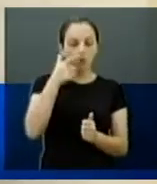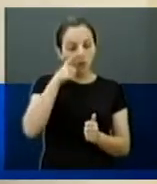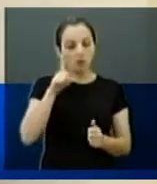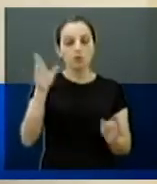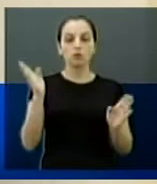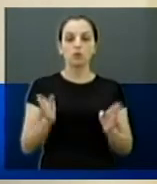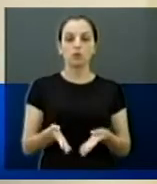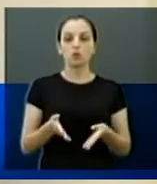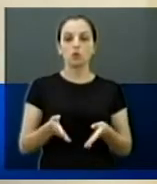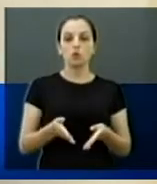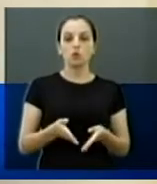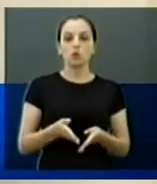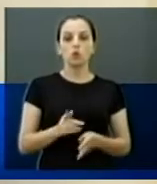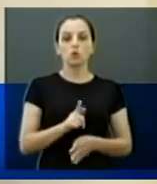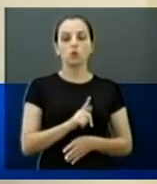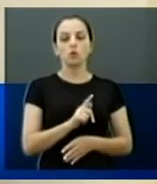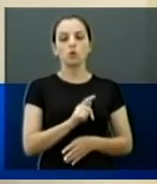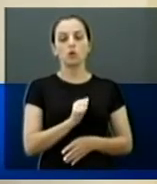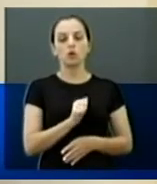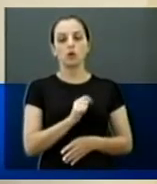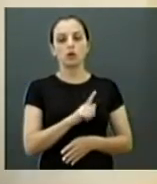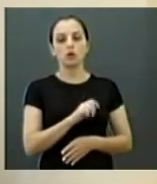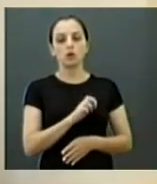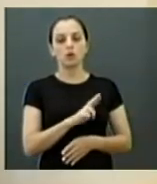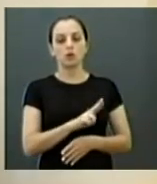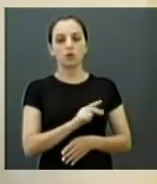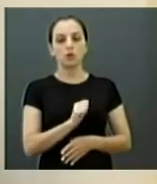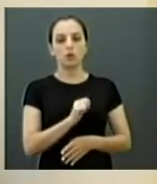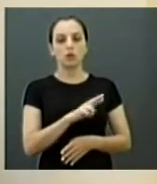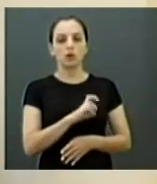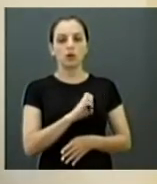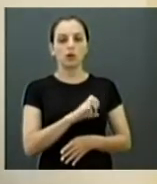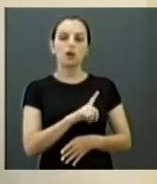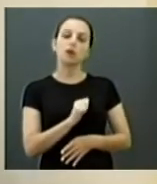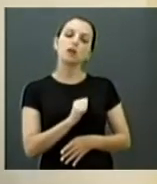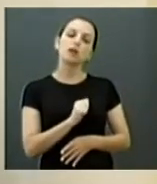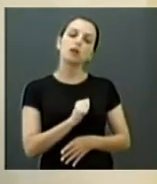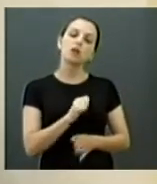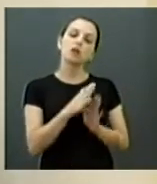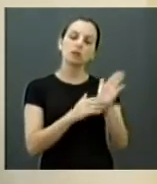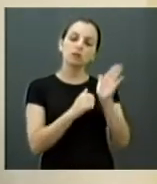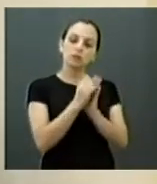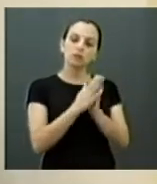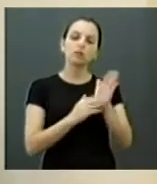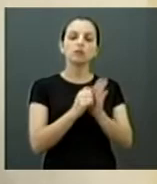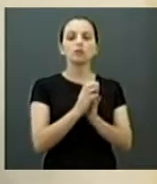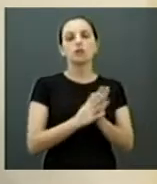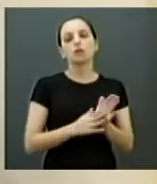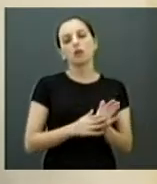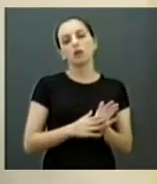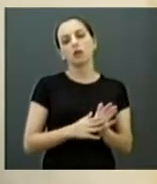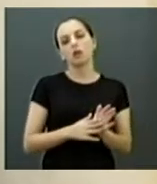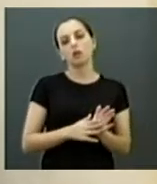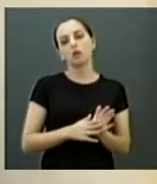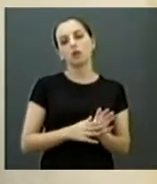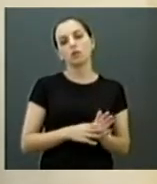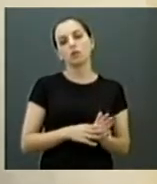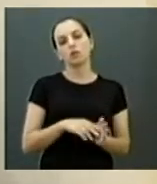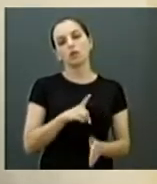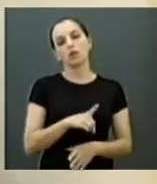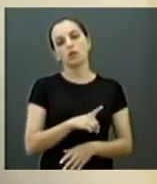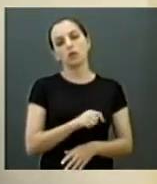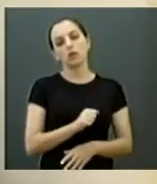junto com a Aquarela Tintas, com a Futura, com o proprietário Ricardo, Sérgio, Adélcio,